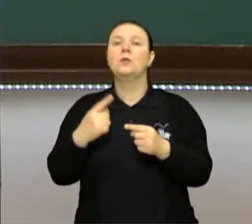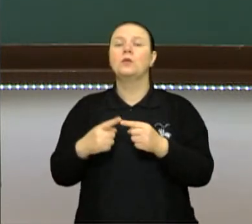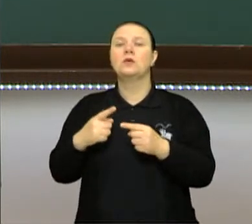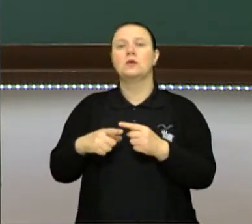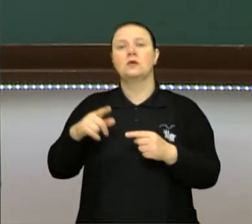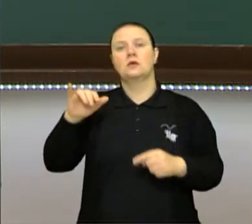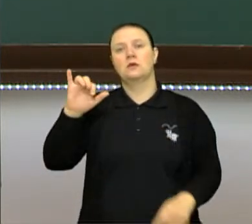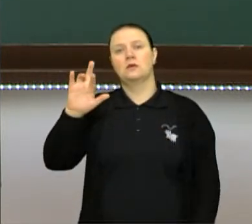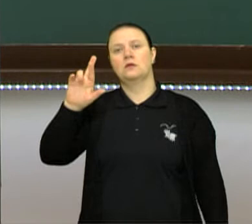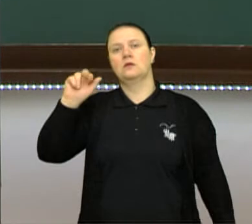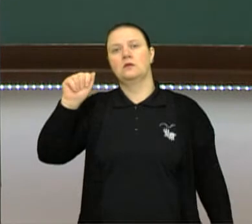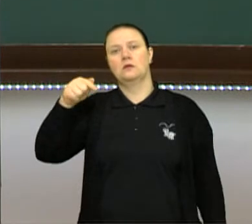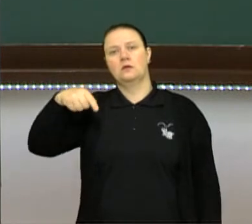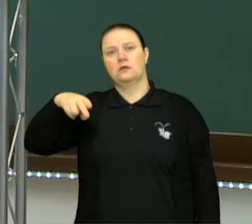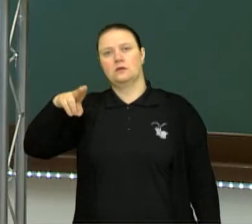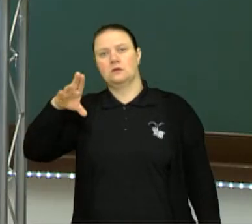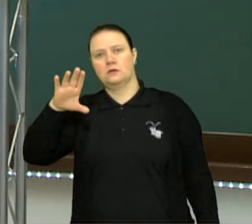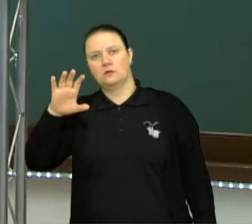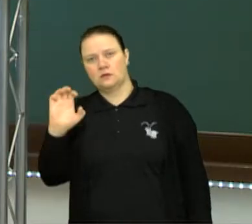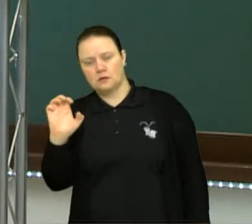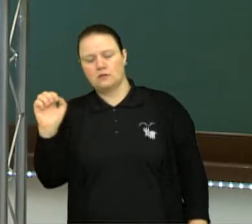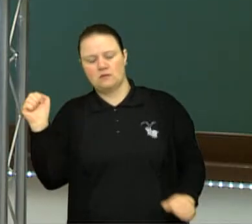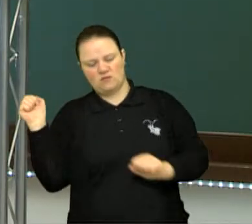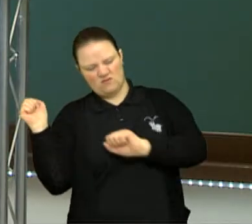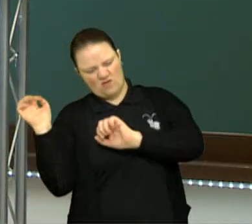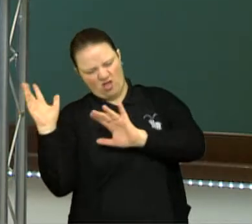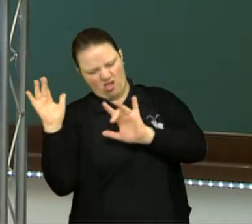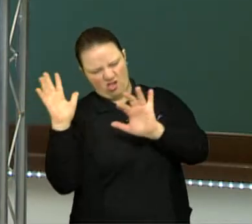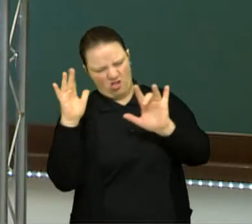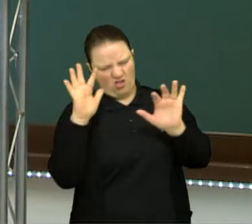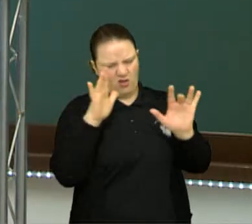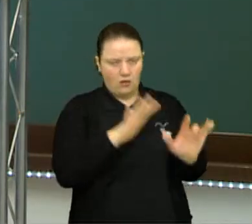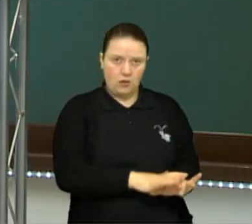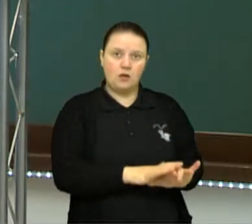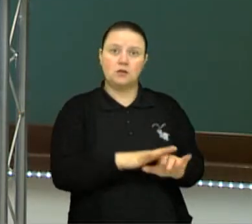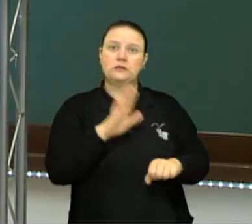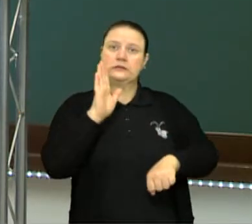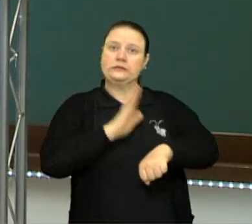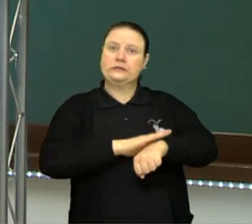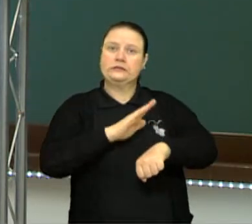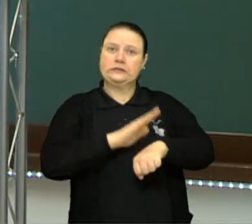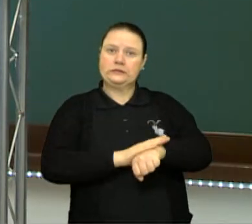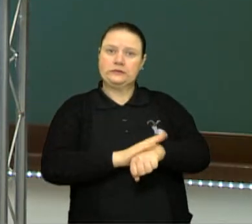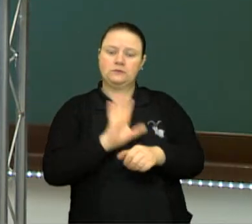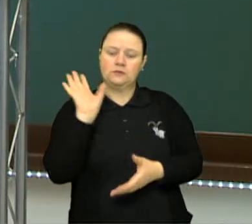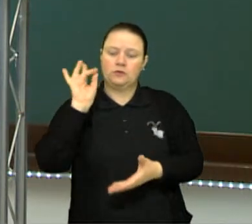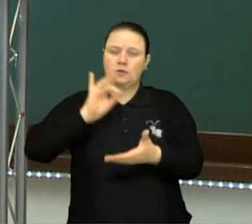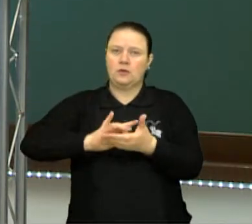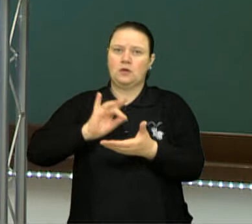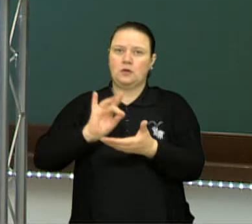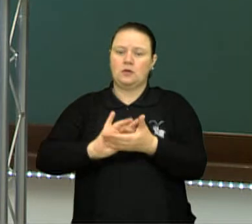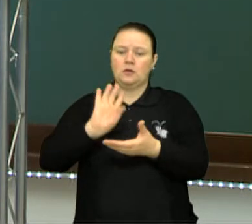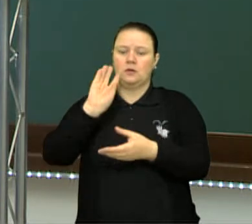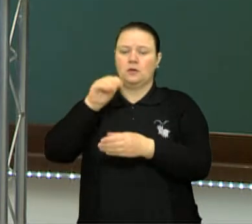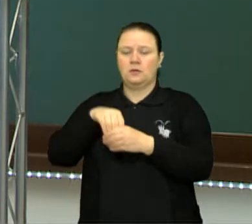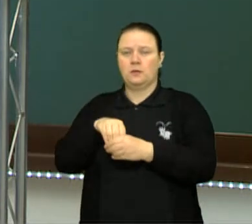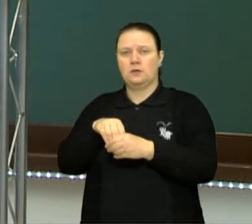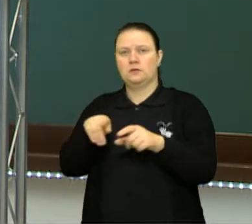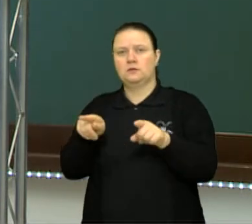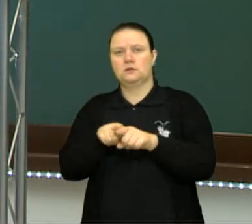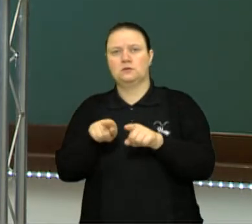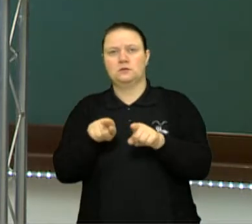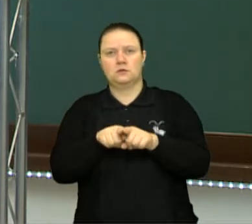inventa de invadir o Irã bem nesta época de consolidação interna, o que também